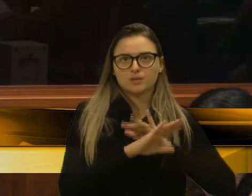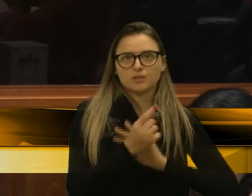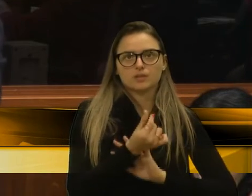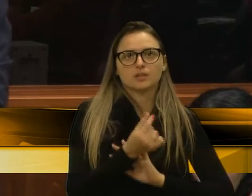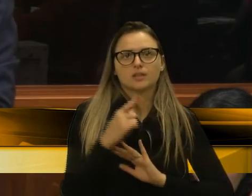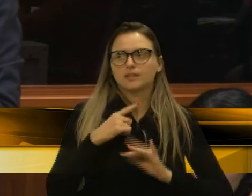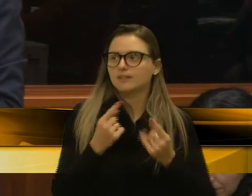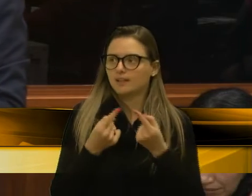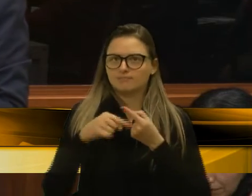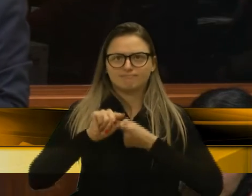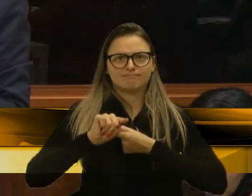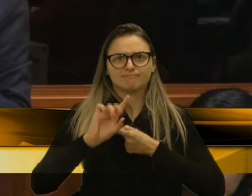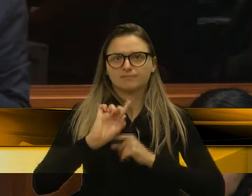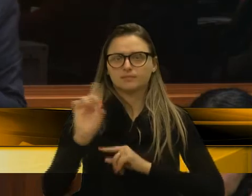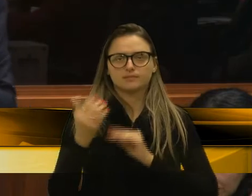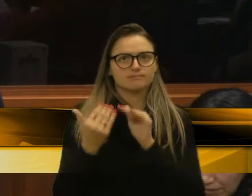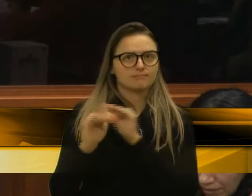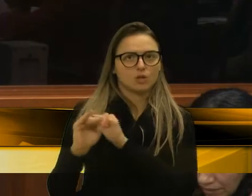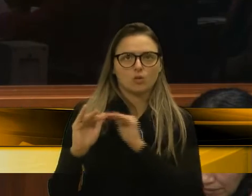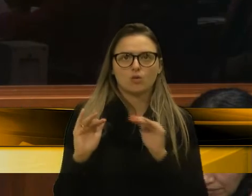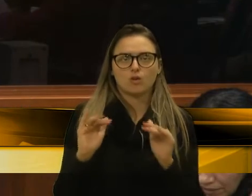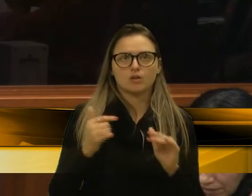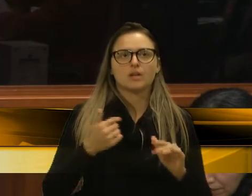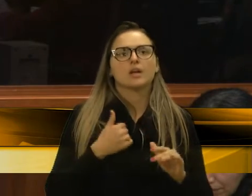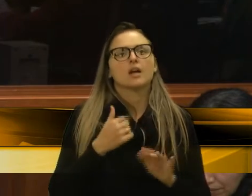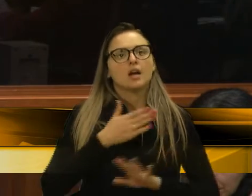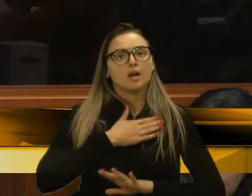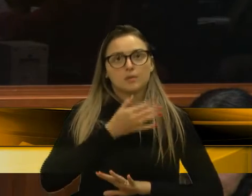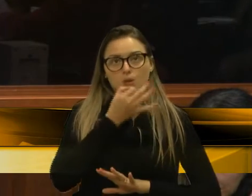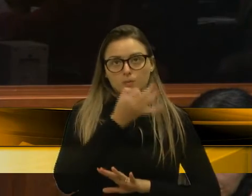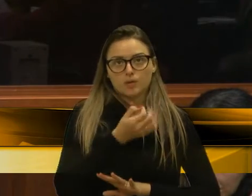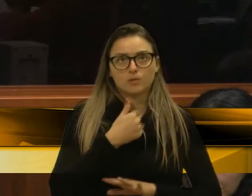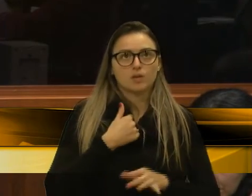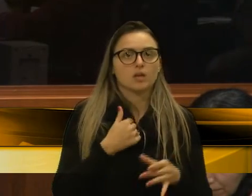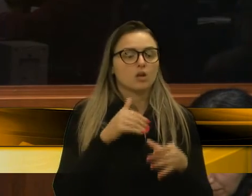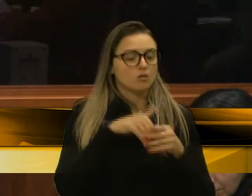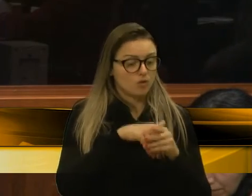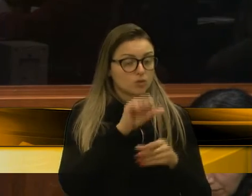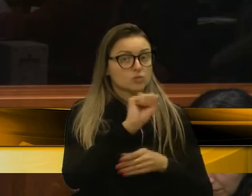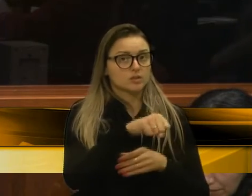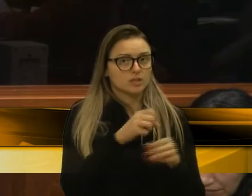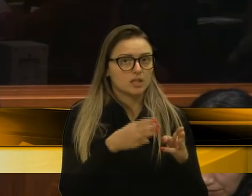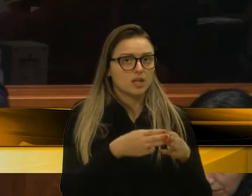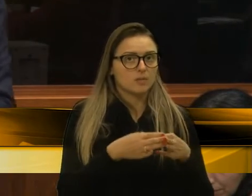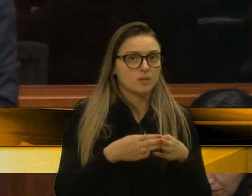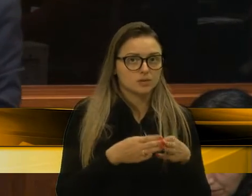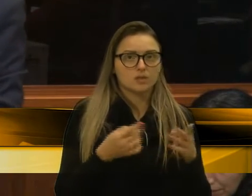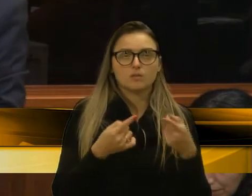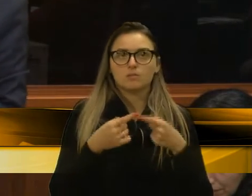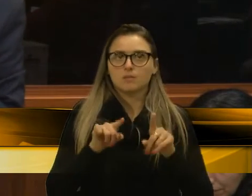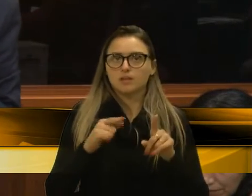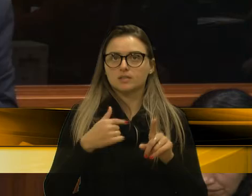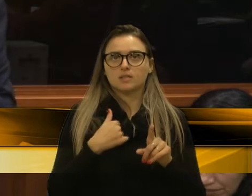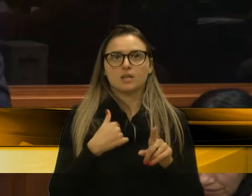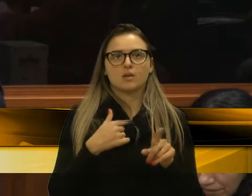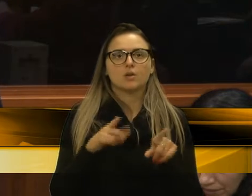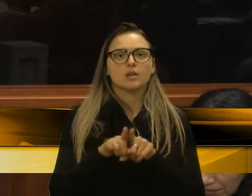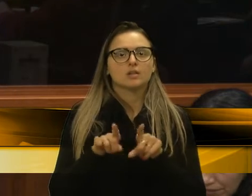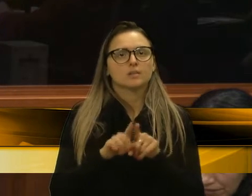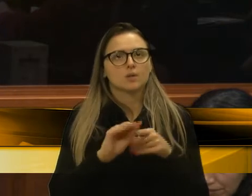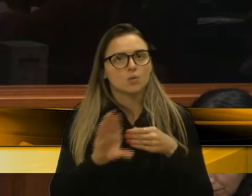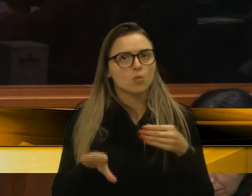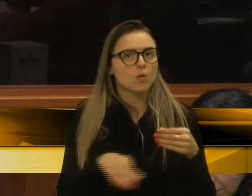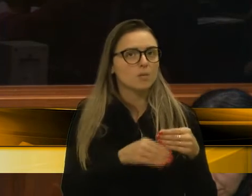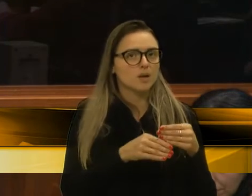distorções. Então eu quero deixar muito claro aqui a minha posição. Eu vou votar favorável à moção, mas eu não veria problema, inclusive, se houvesse esse acréscimo,